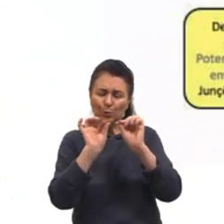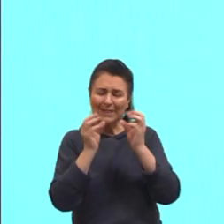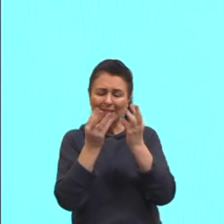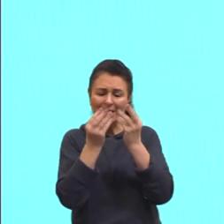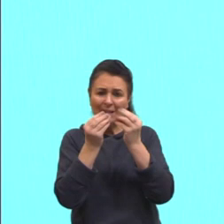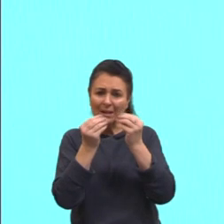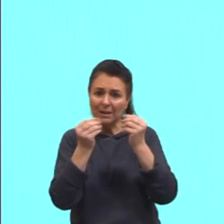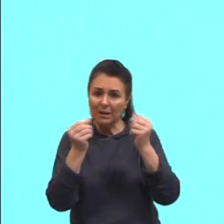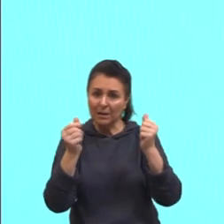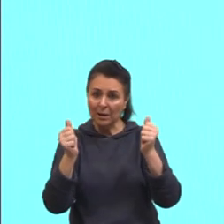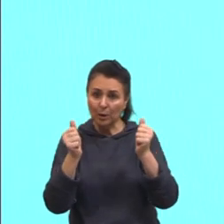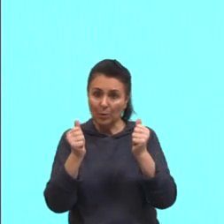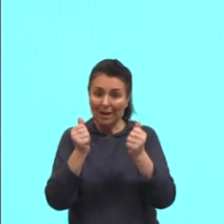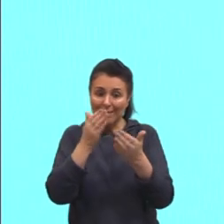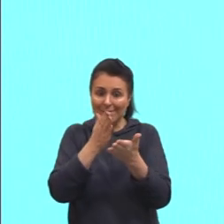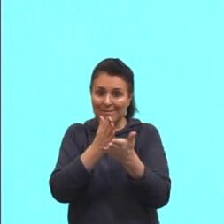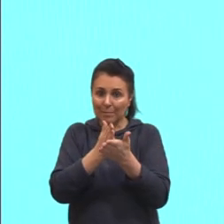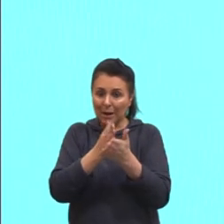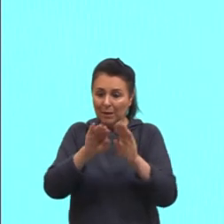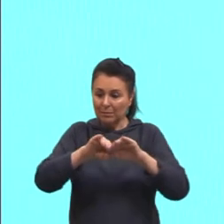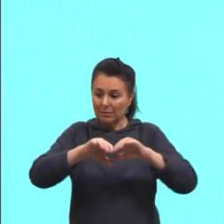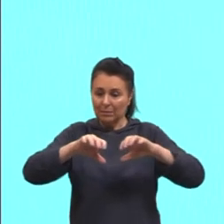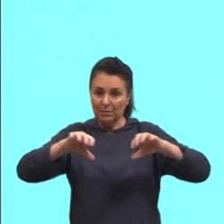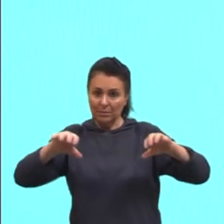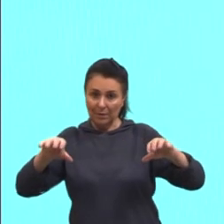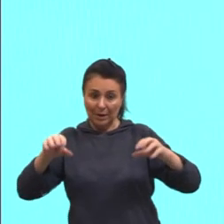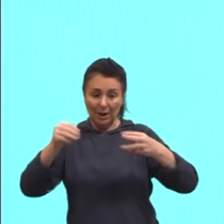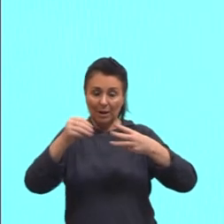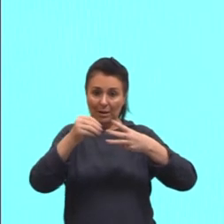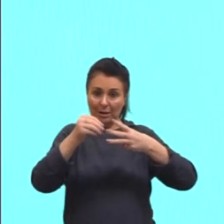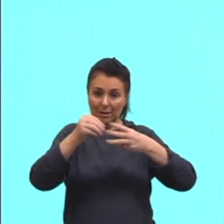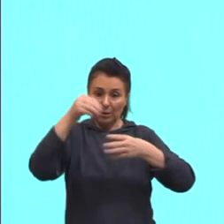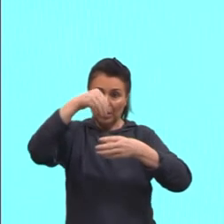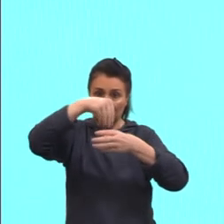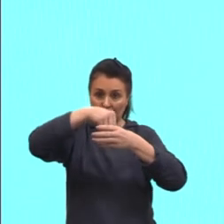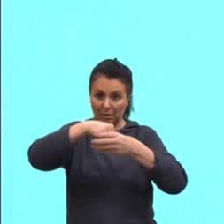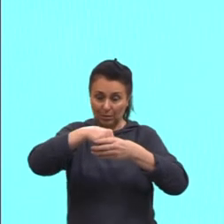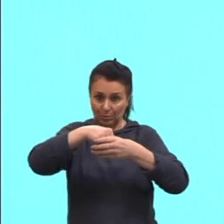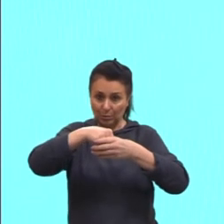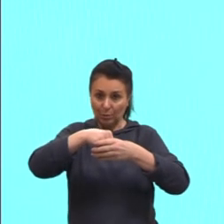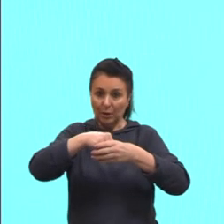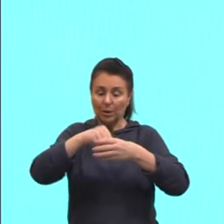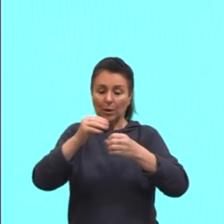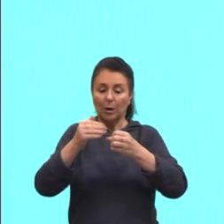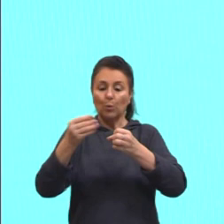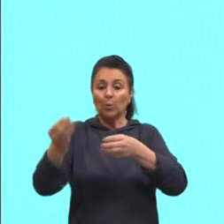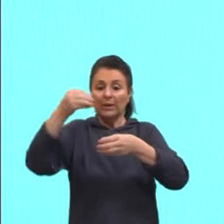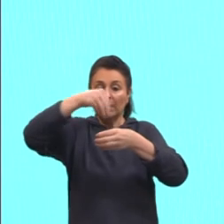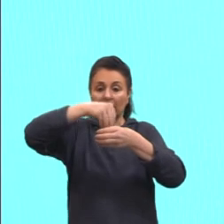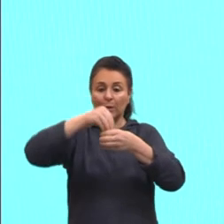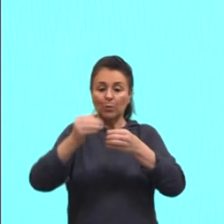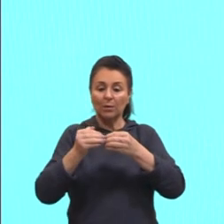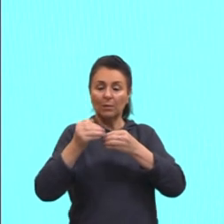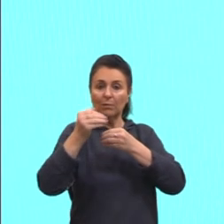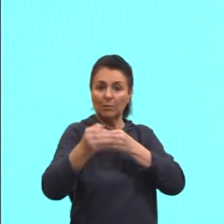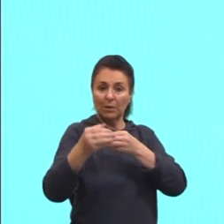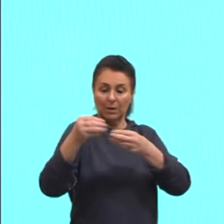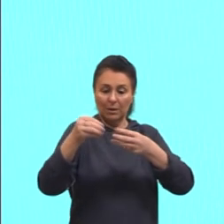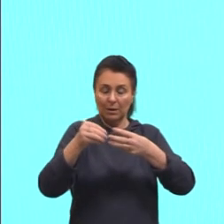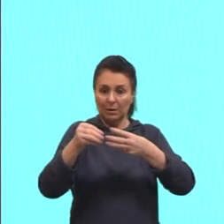intracelular, o meio interno da célula, do meio extracelular, o meio externo da célula.